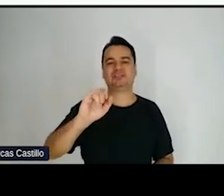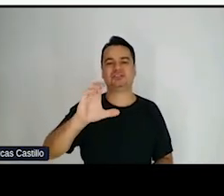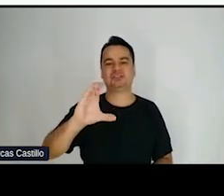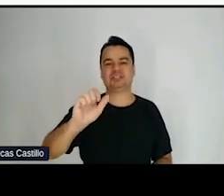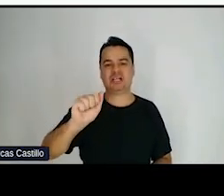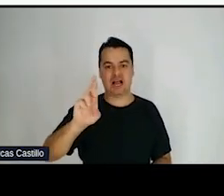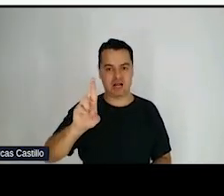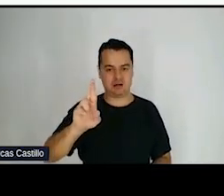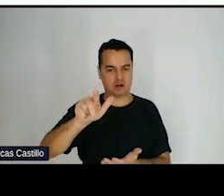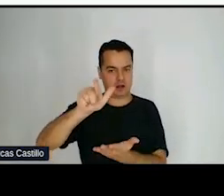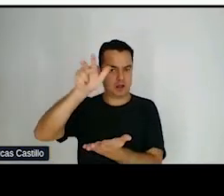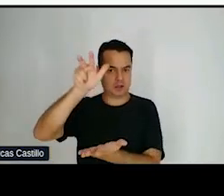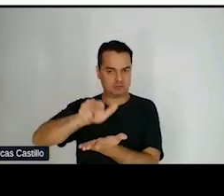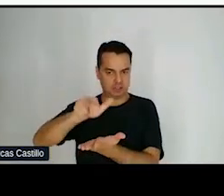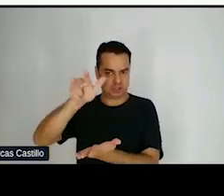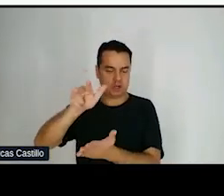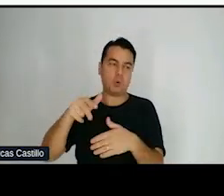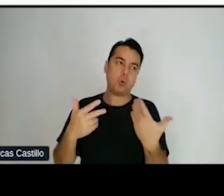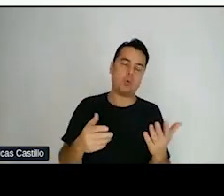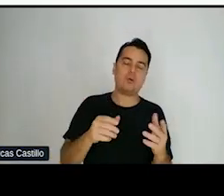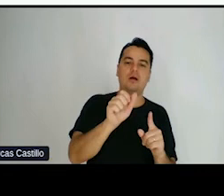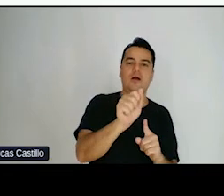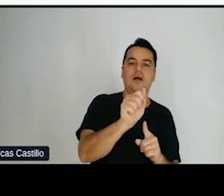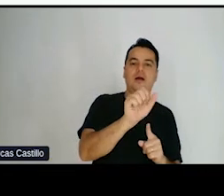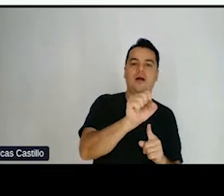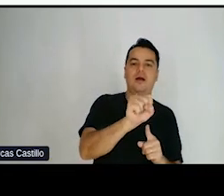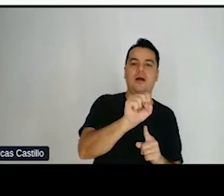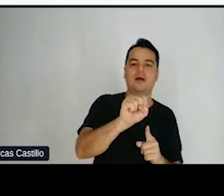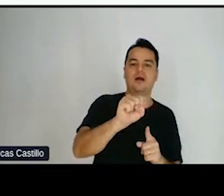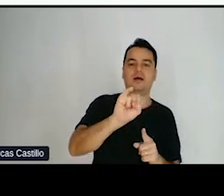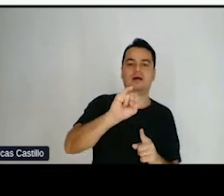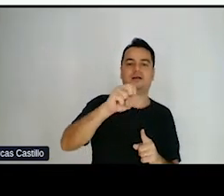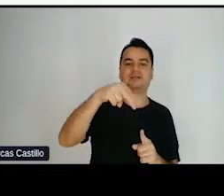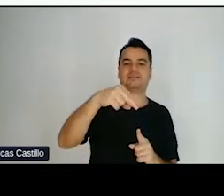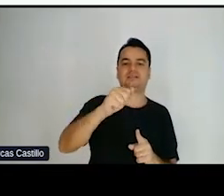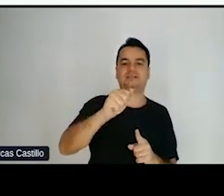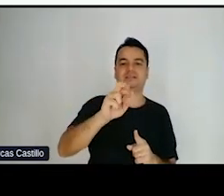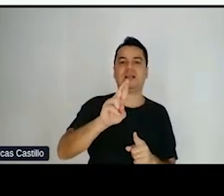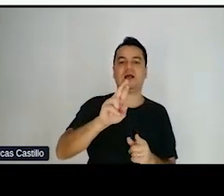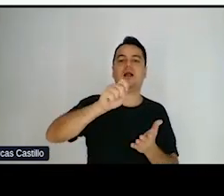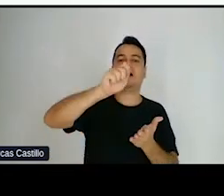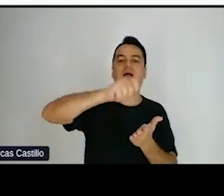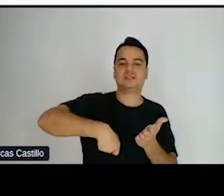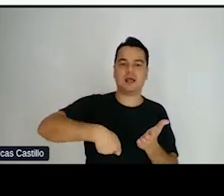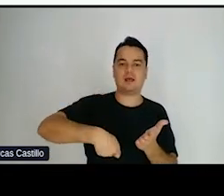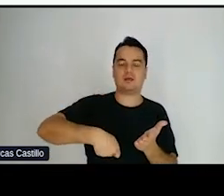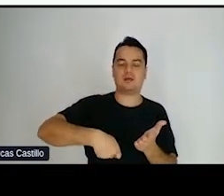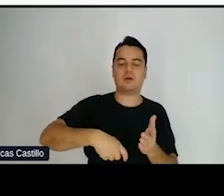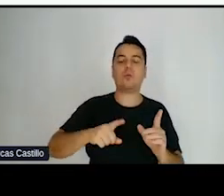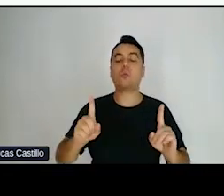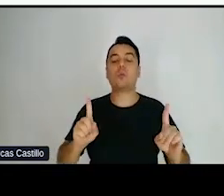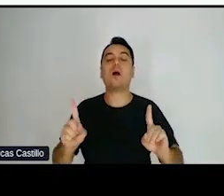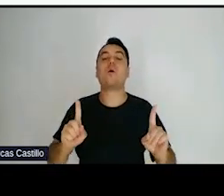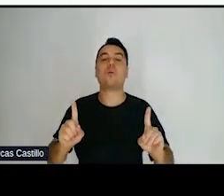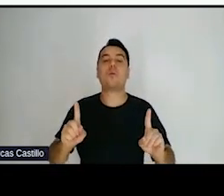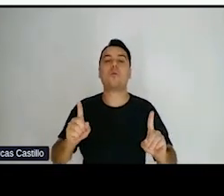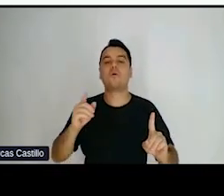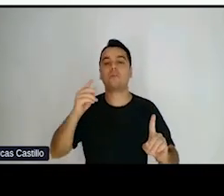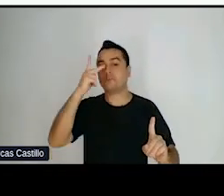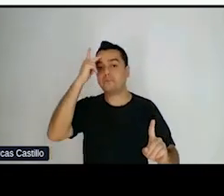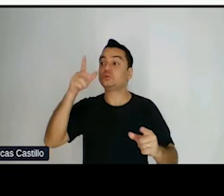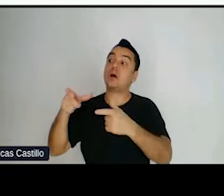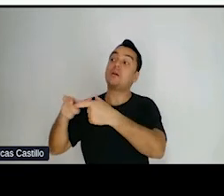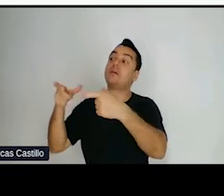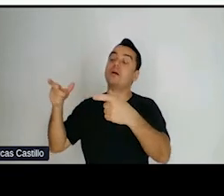eu vou escolher aquela que vai ser mais usual, que vai ser mais compreendida pela maioria das pessoas, porque a outra é menos